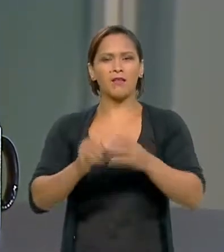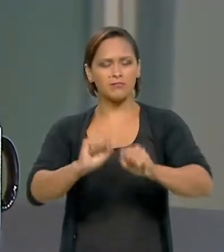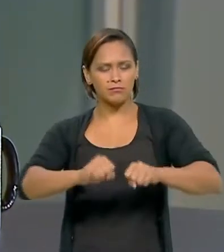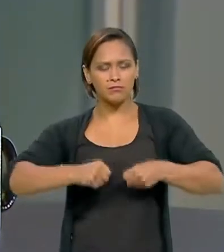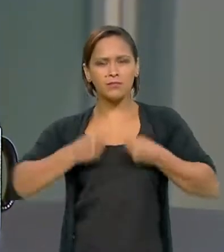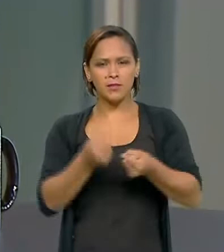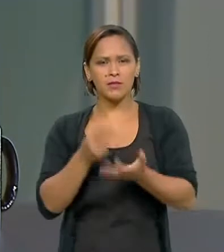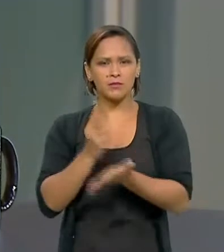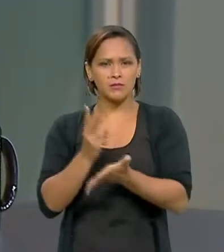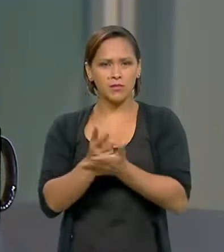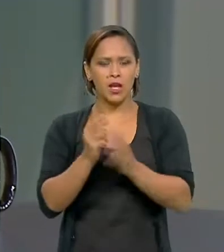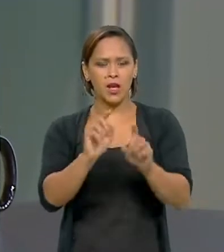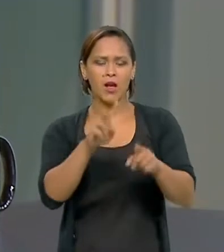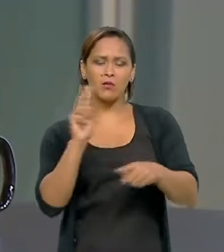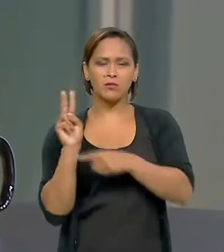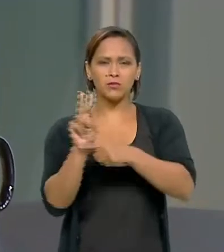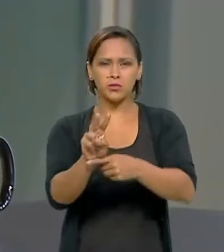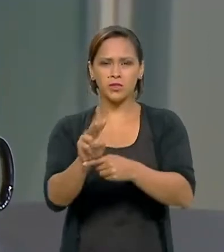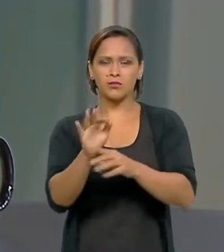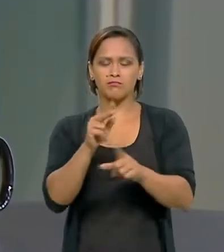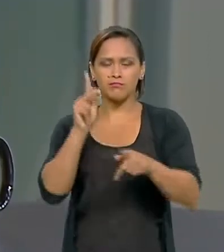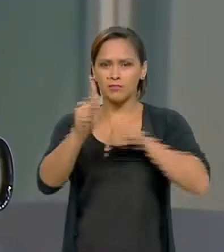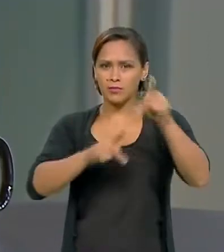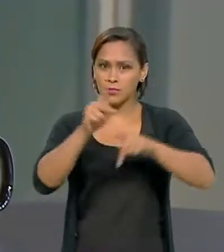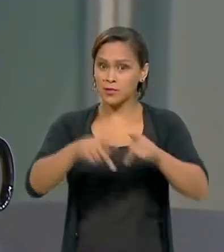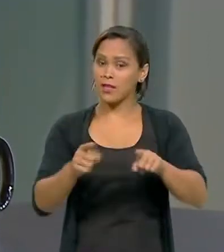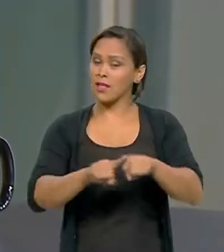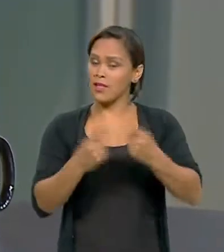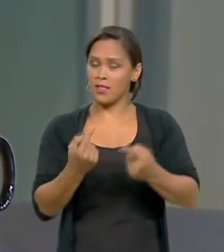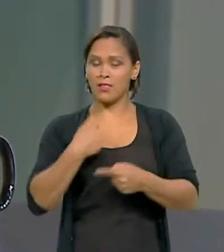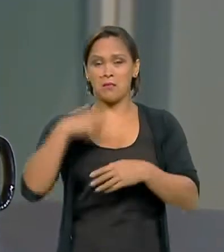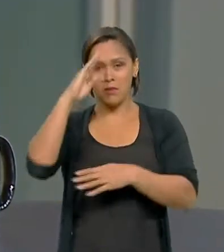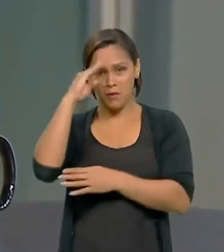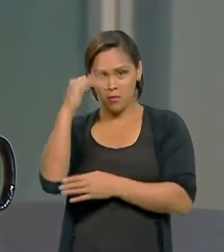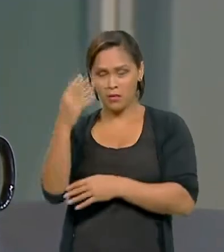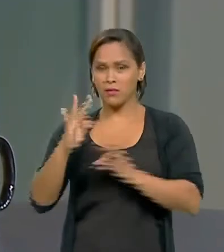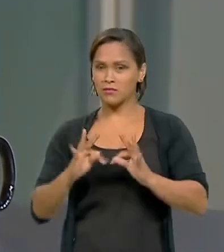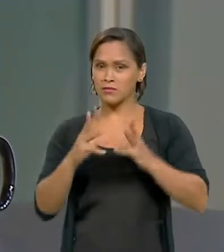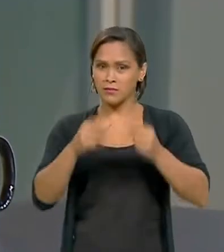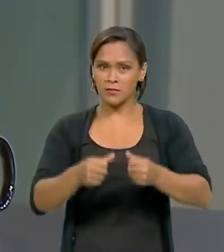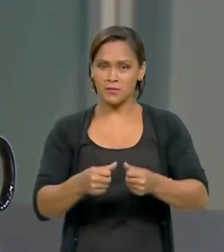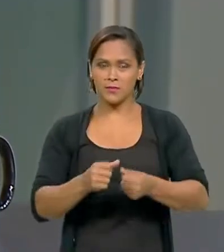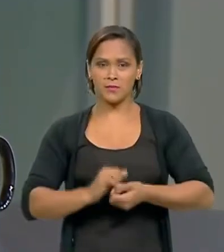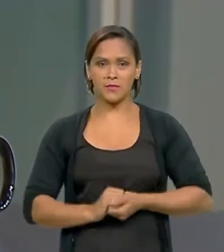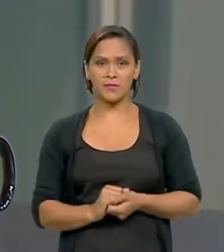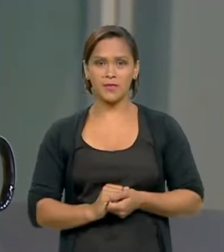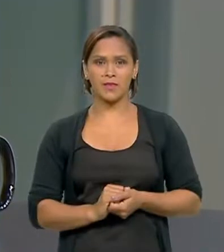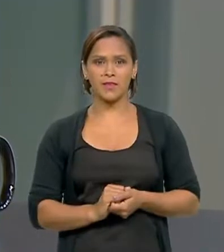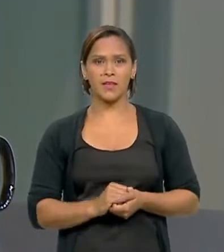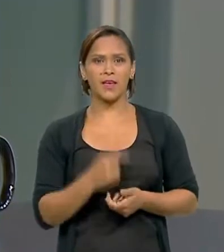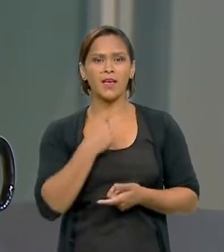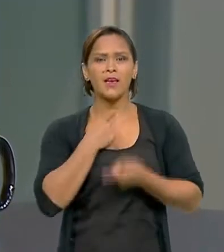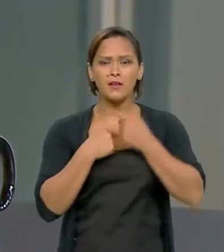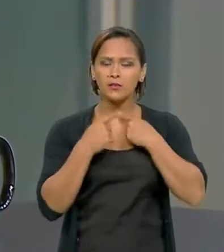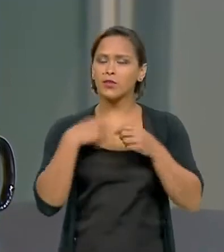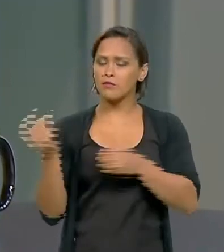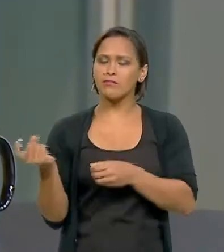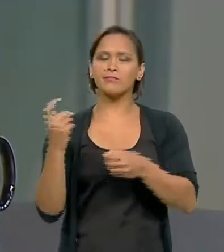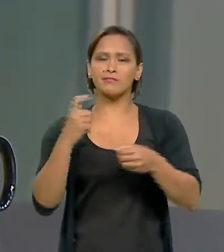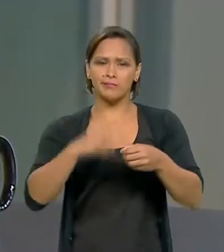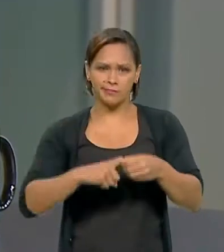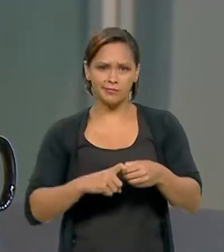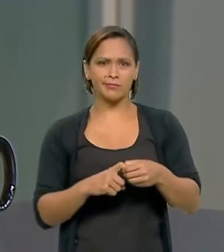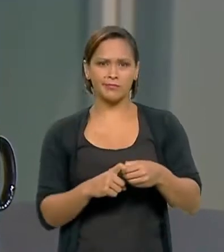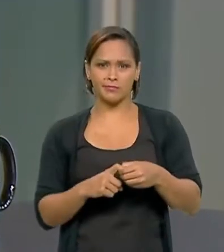são os verdadeiros heróis desse momento. Então, fica a minha homenagem a eles e o meu desejo que nós retomemos